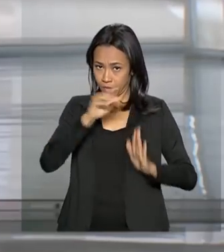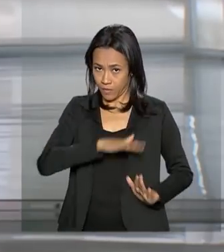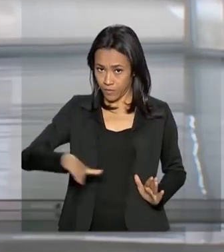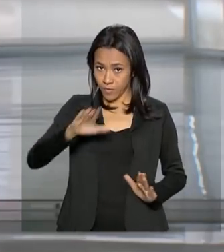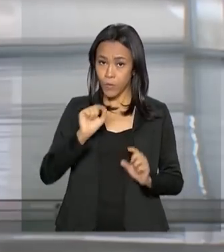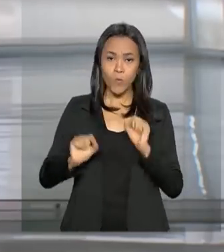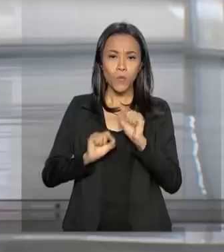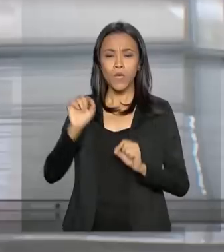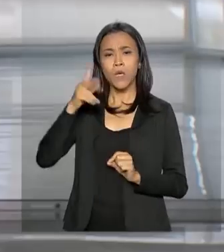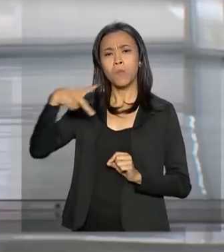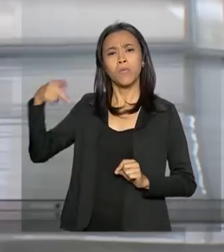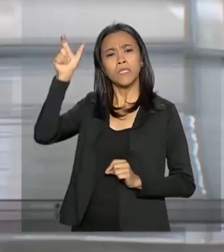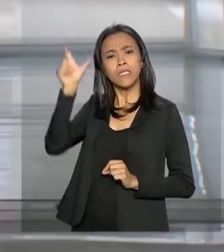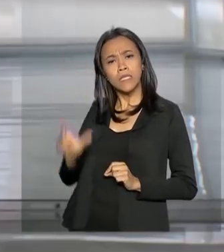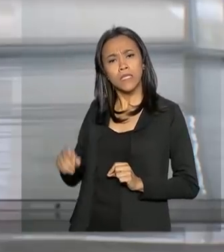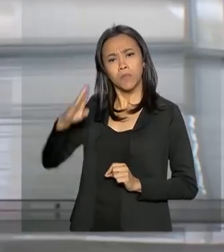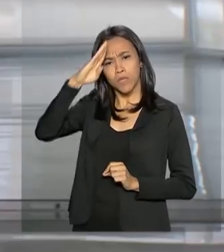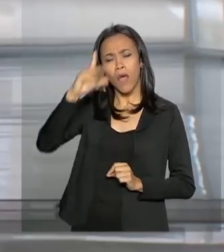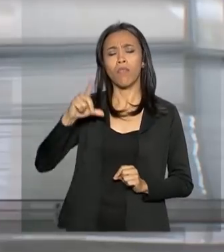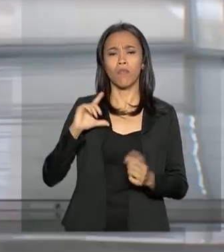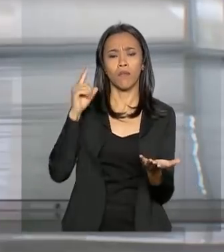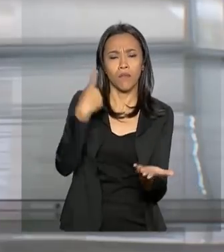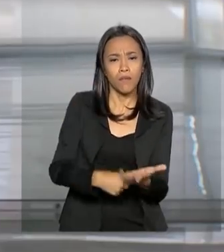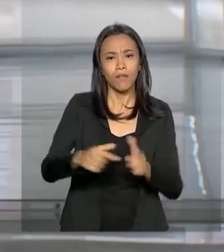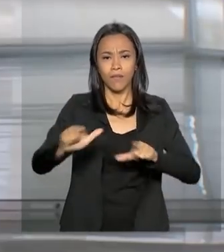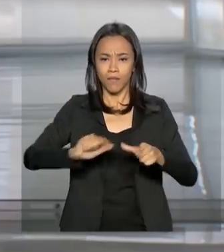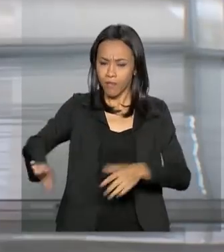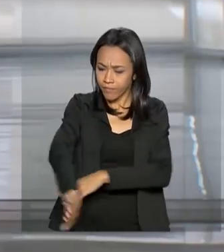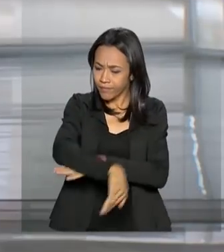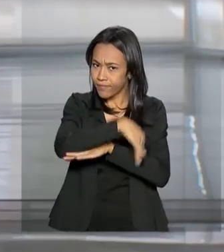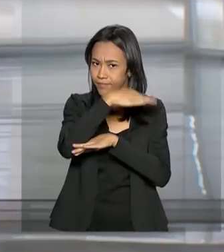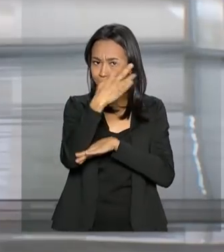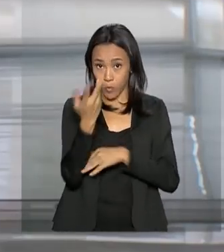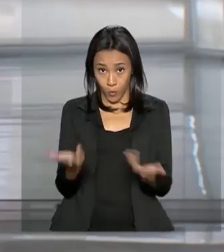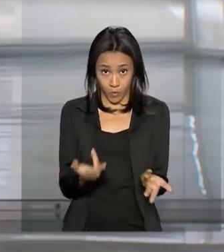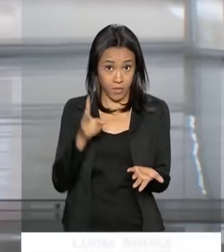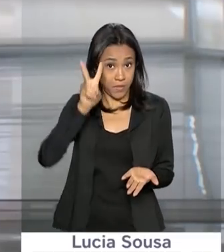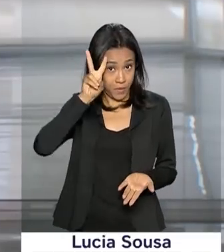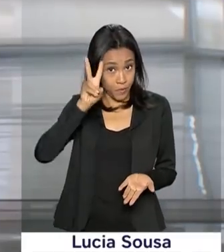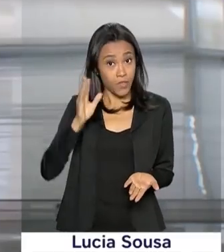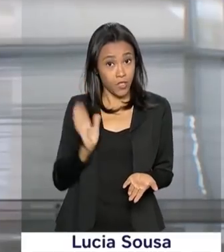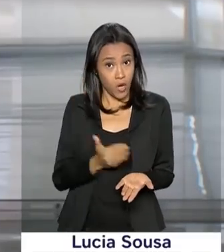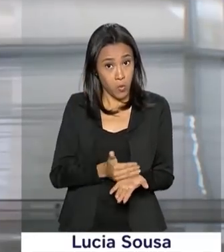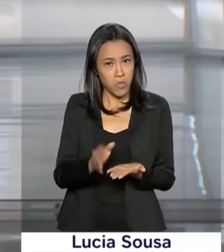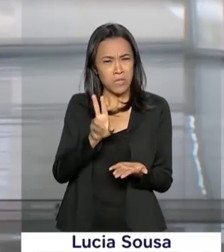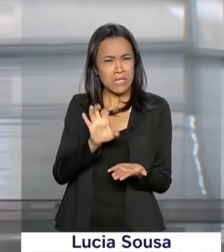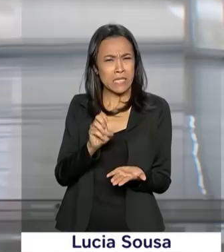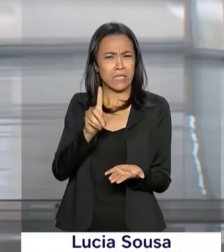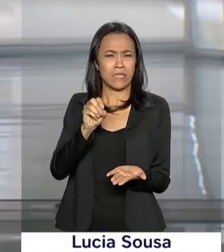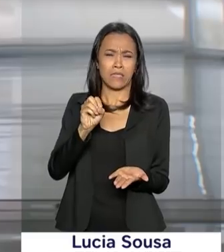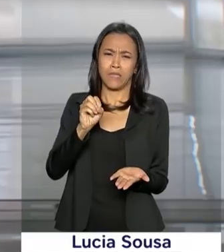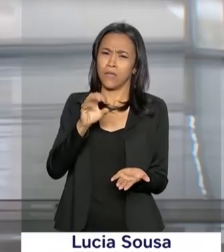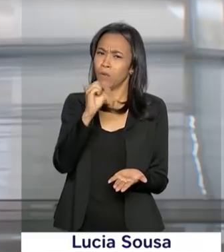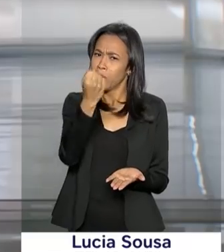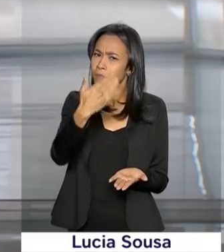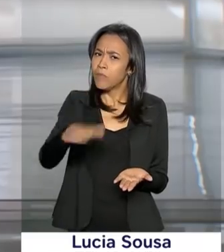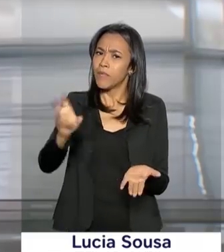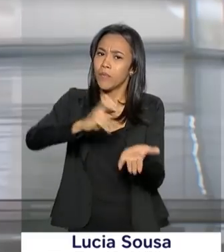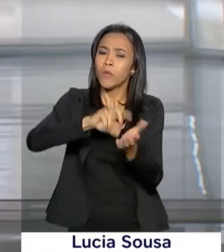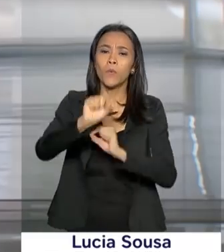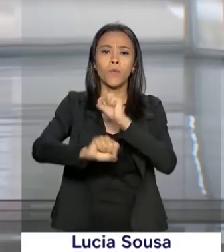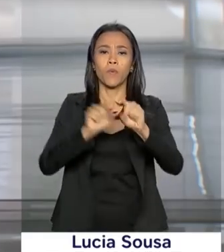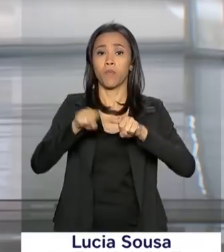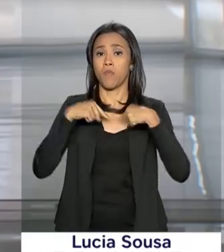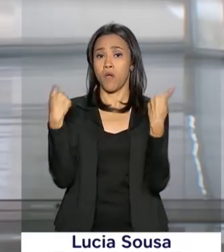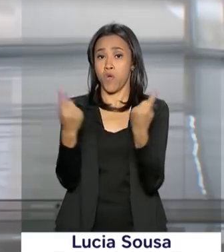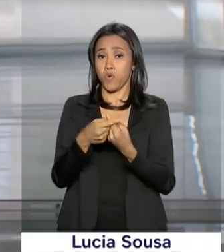Bolsonaro cumpre a agenda durante toda essa segunda-feira. E os compromissos começaram logo cedo, às oito e meia da manhã, numa reunião